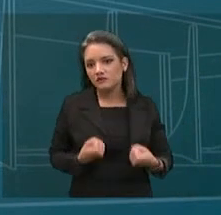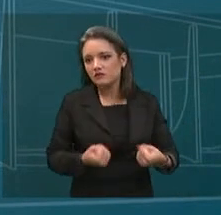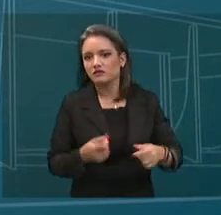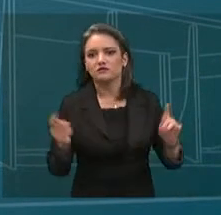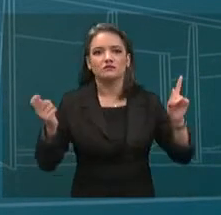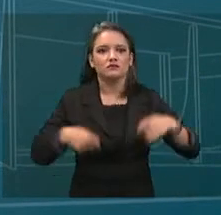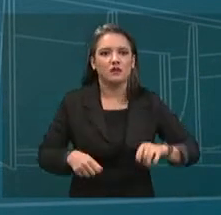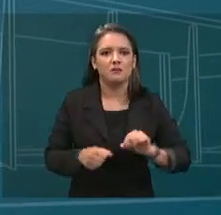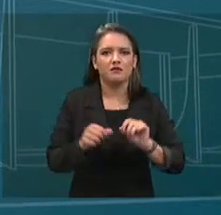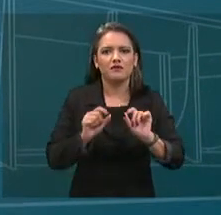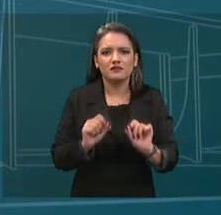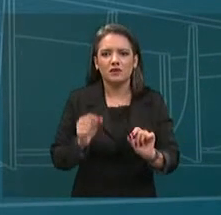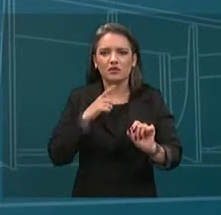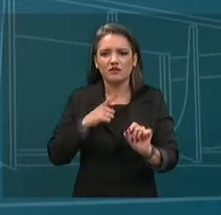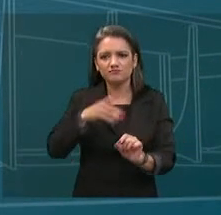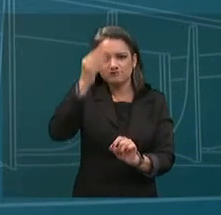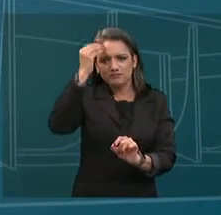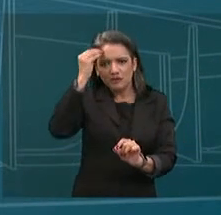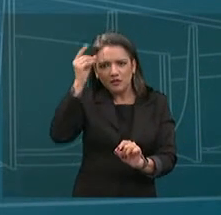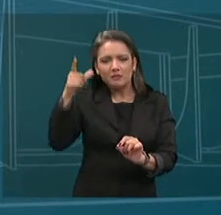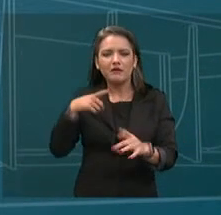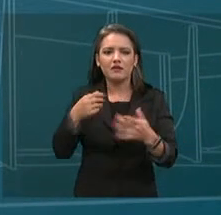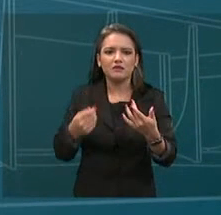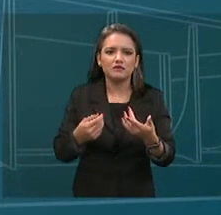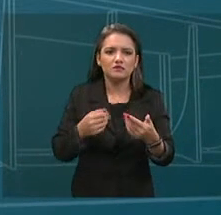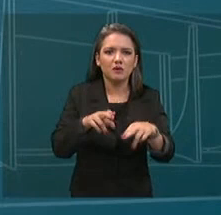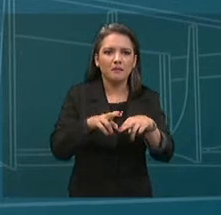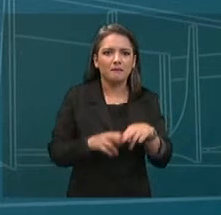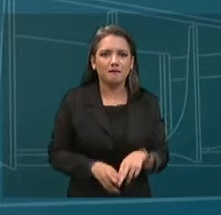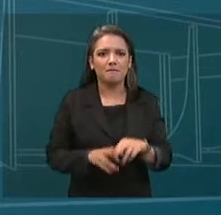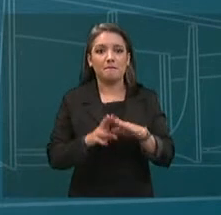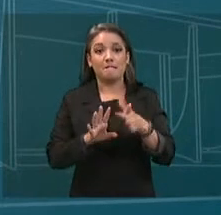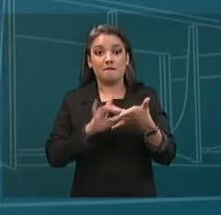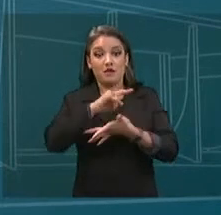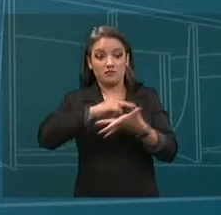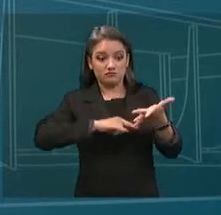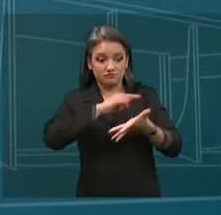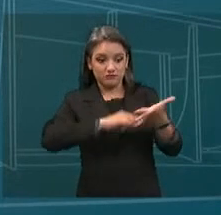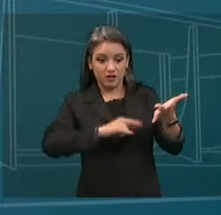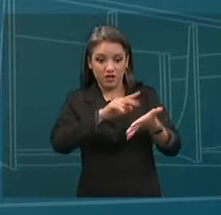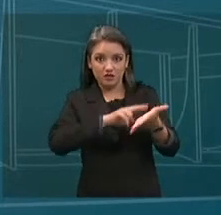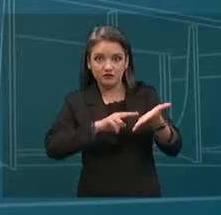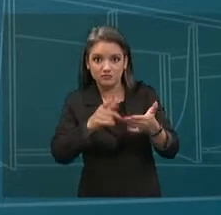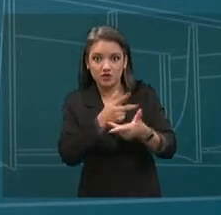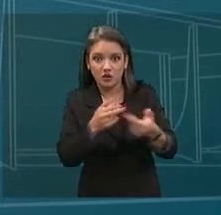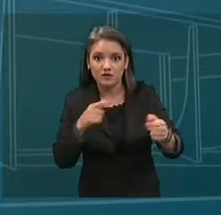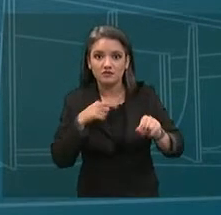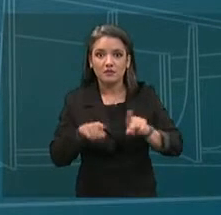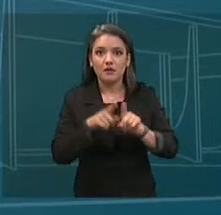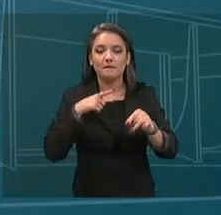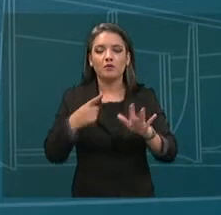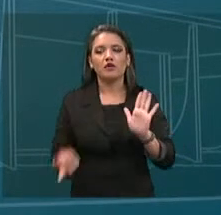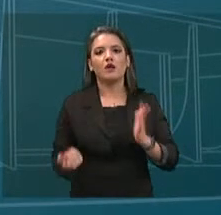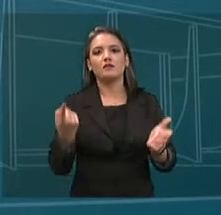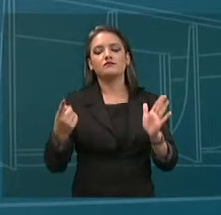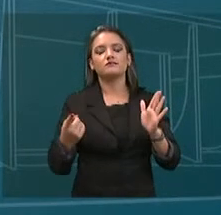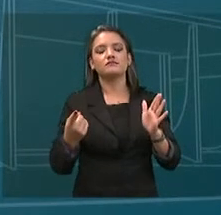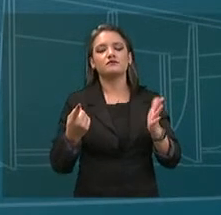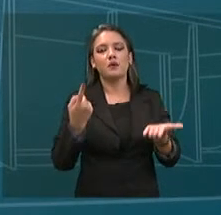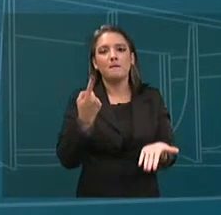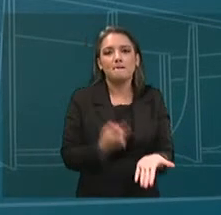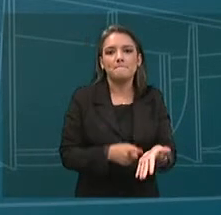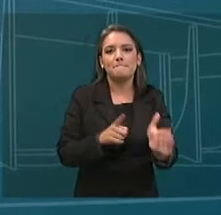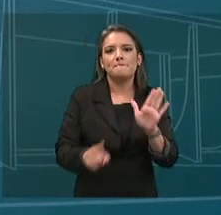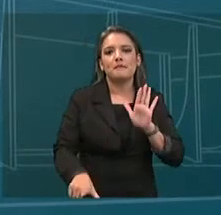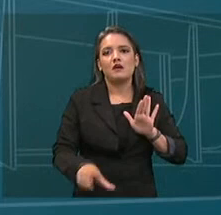interpretação sistemática e harmônica entre os diplomas legais envolvidos, desde que se reconheça que as regras do marco civil da internet não podem